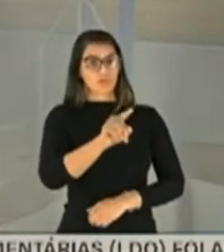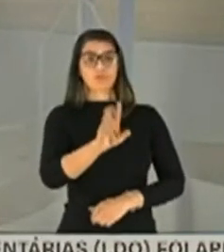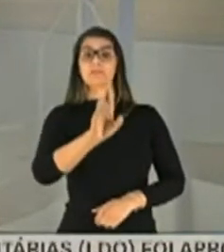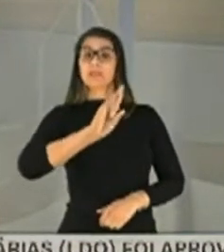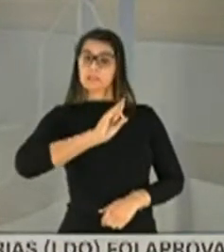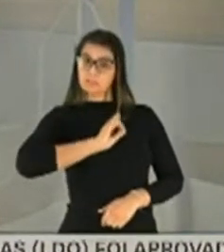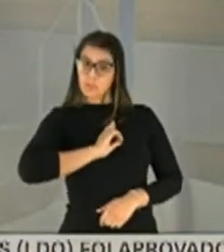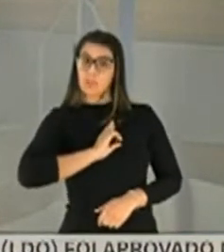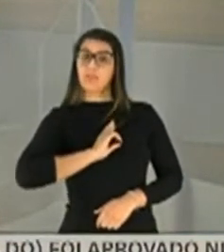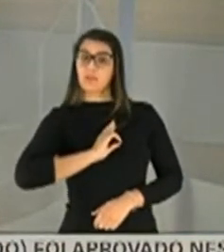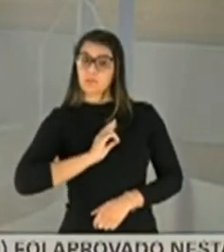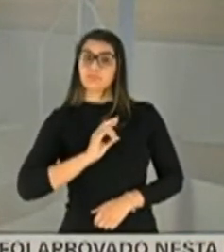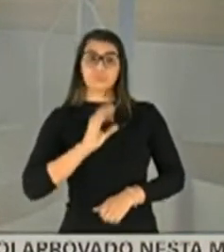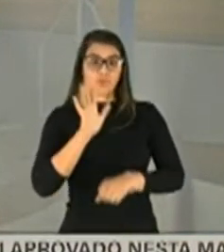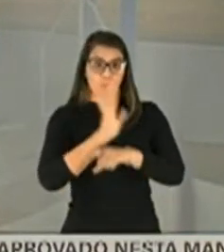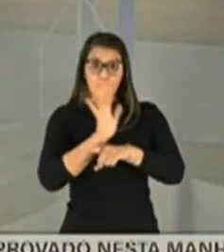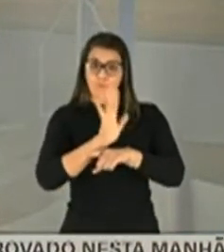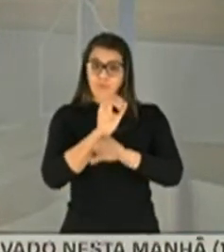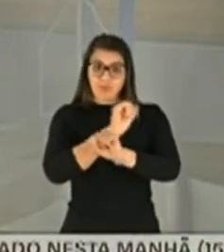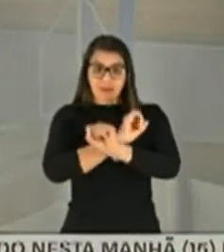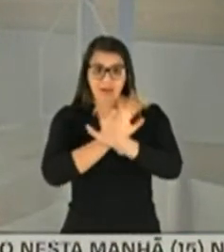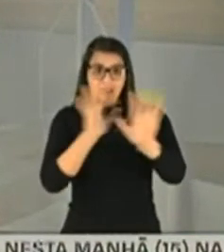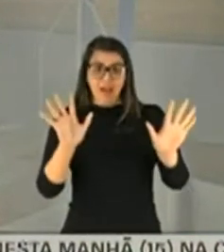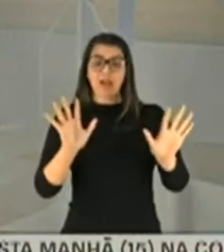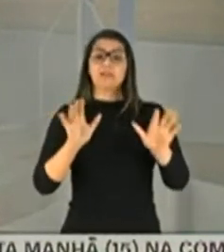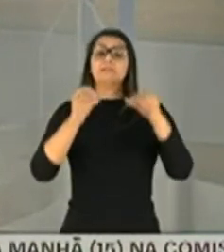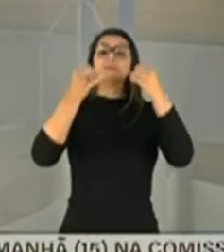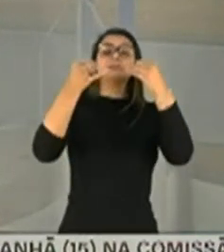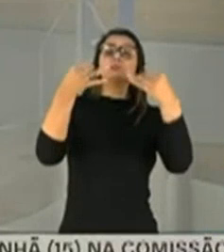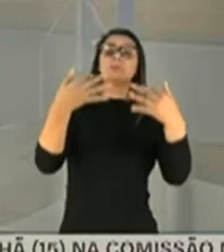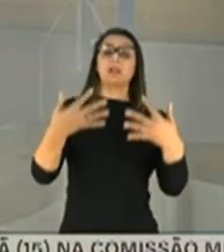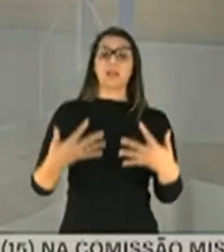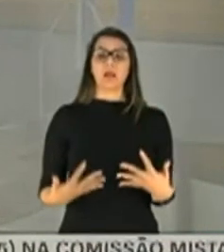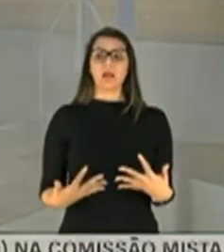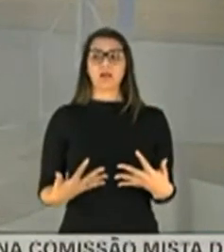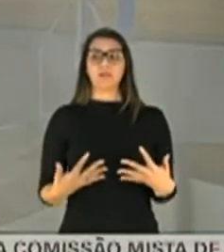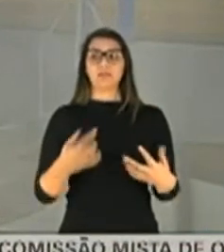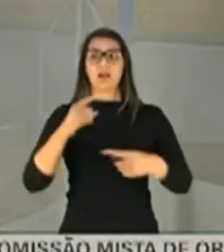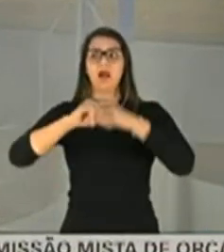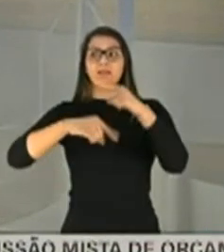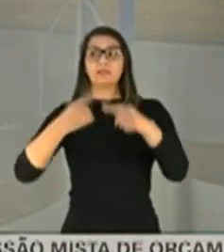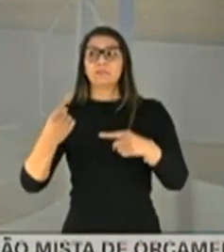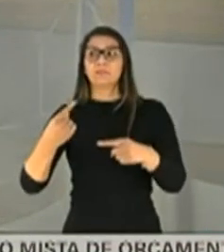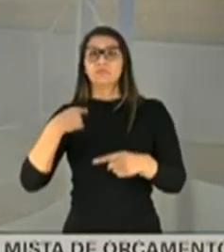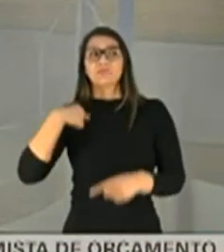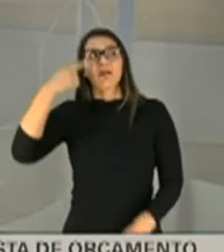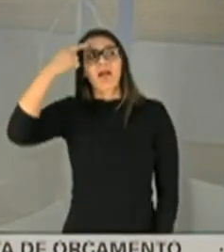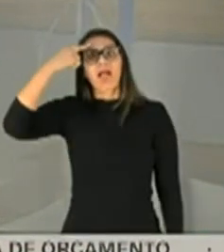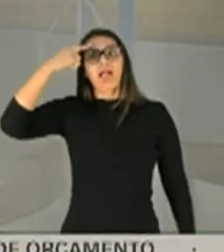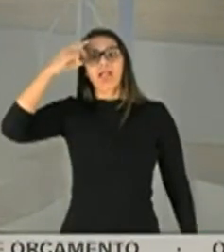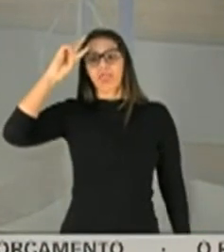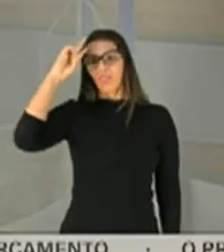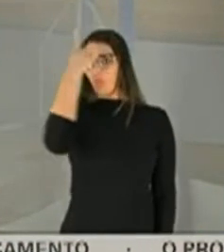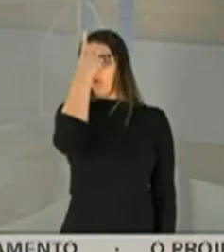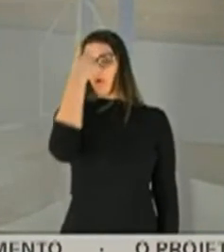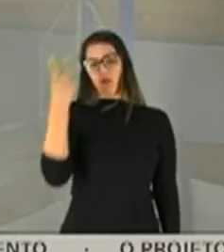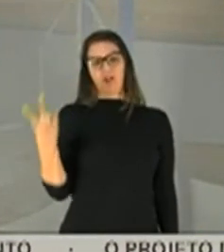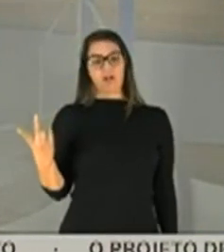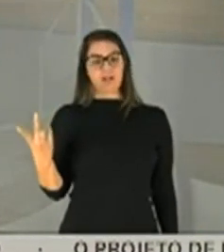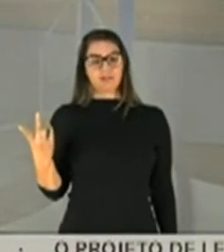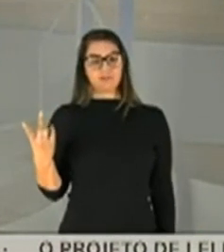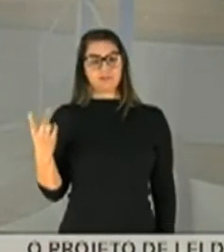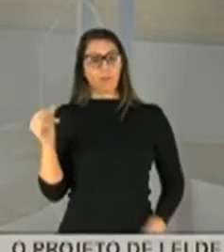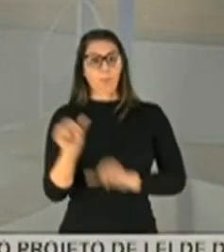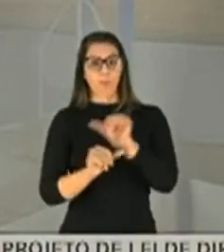vídeo isso, claro, explicando a situação e depois o senhor refaz. Depois o